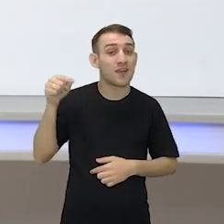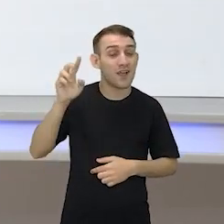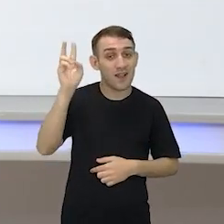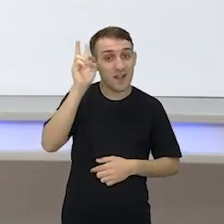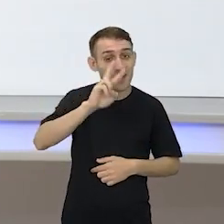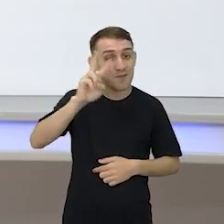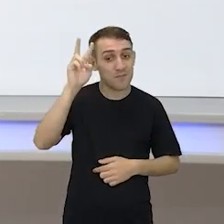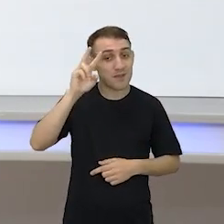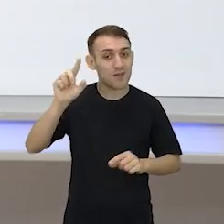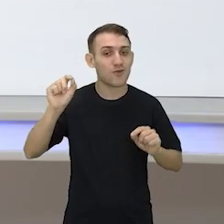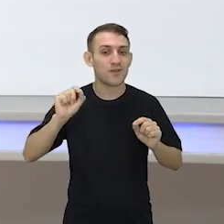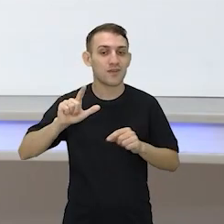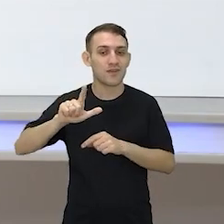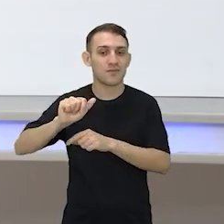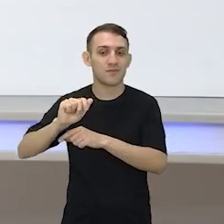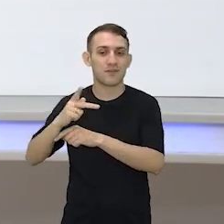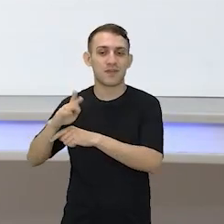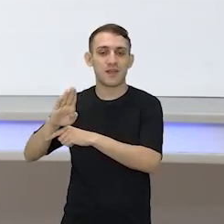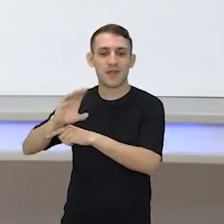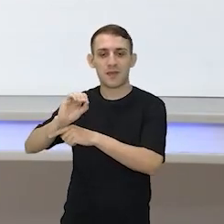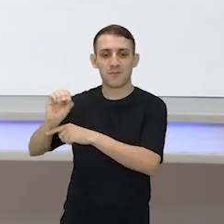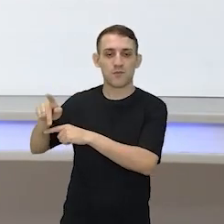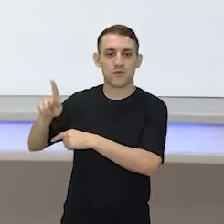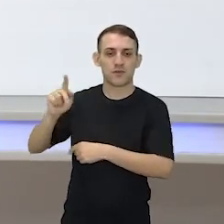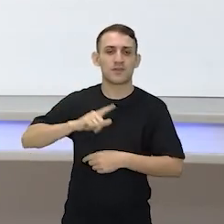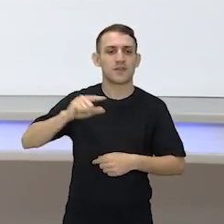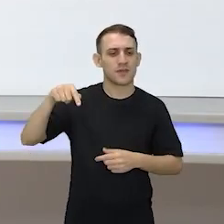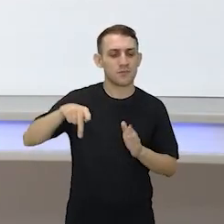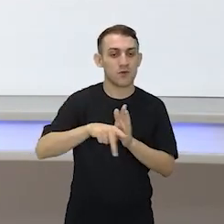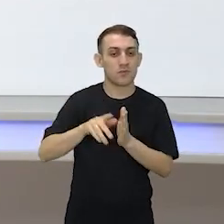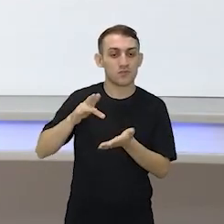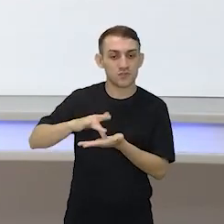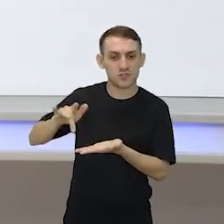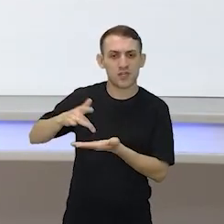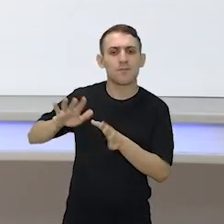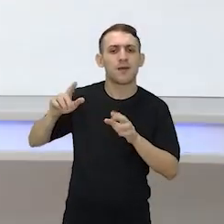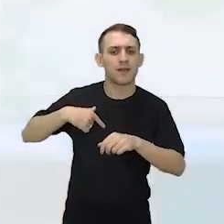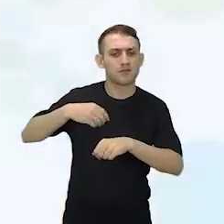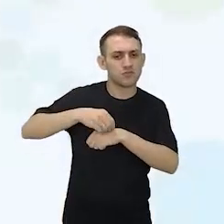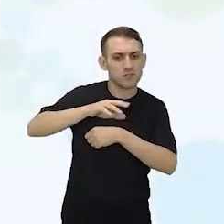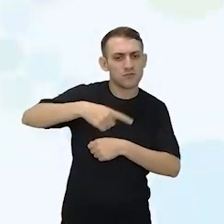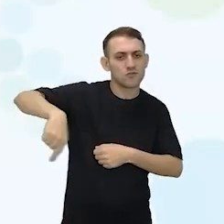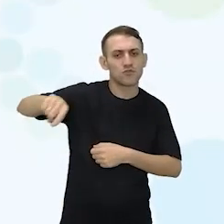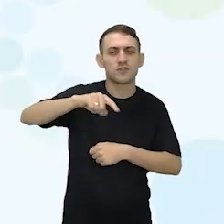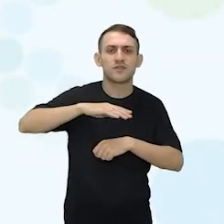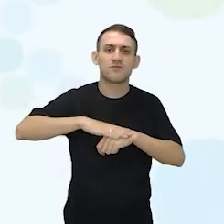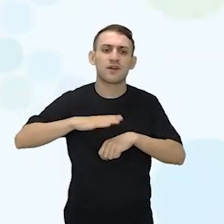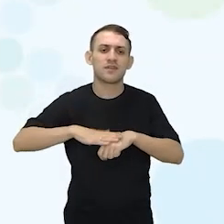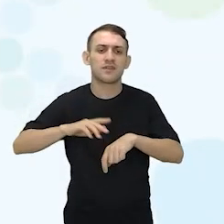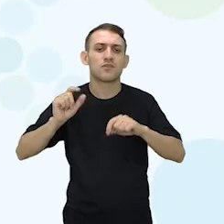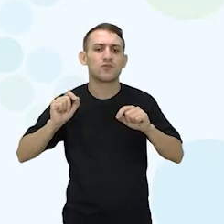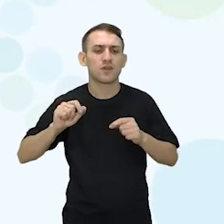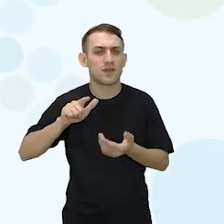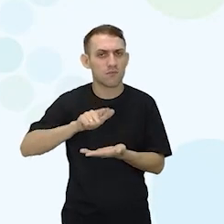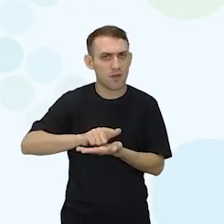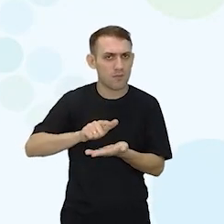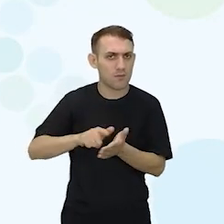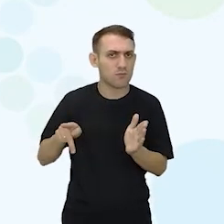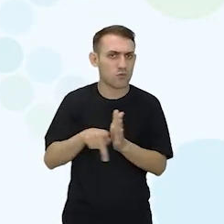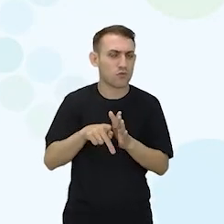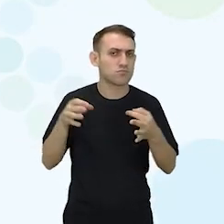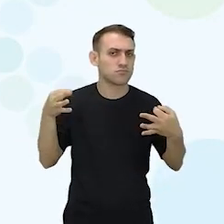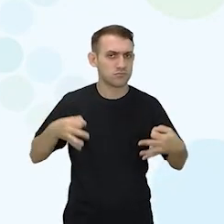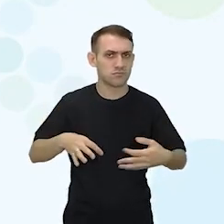o nosso lapbook. Eu trouxe um digital, mas eu sugeri que vocês fizessem o físico, certo?